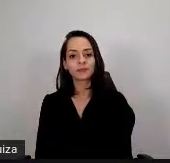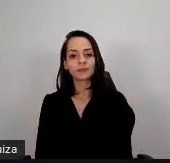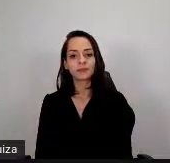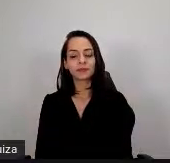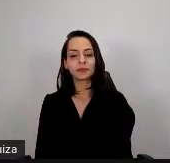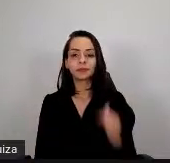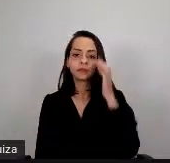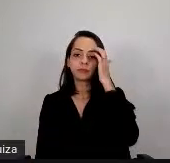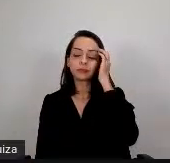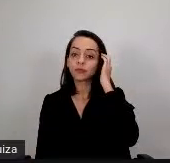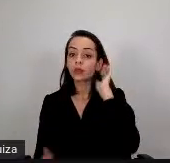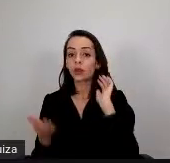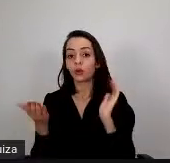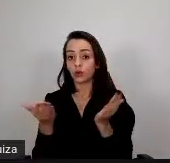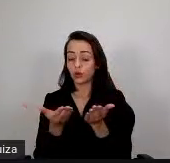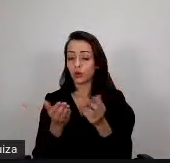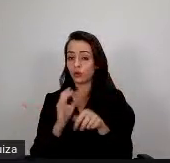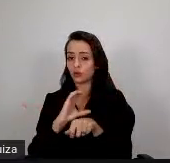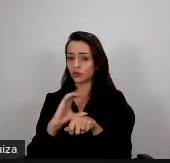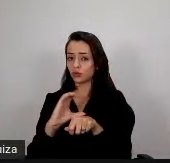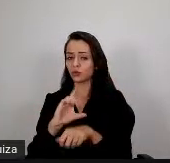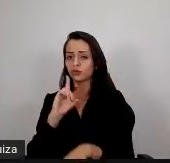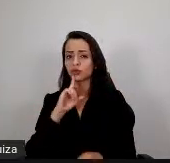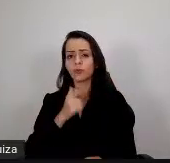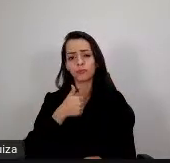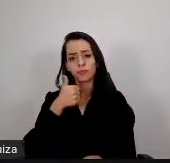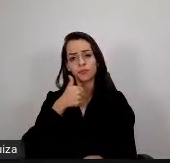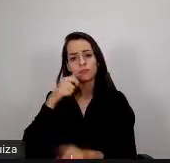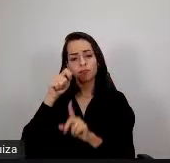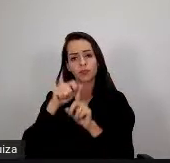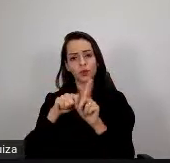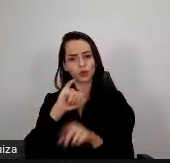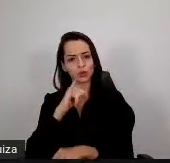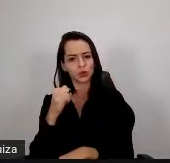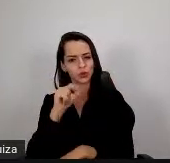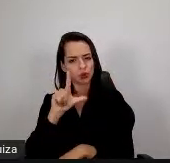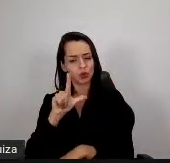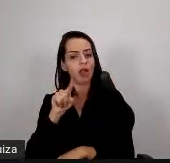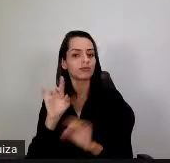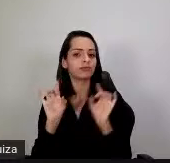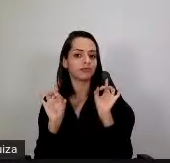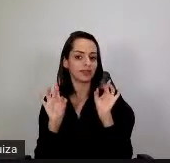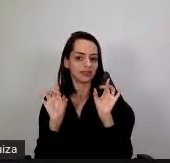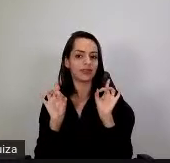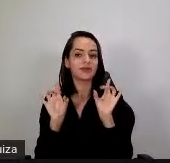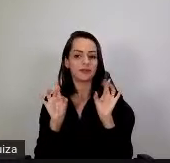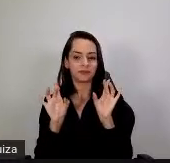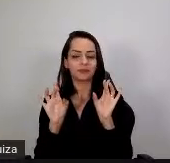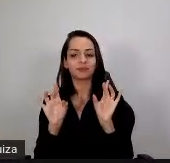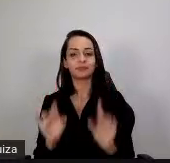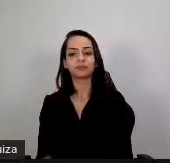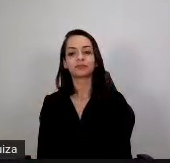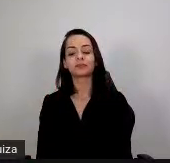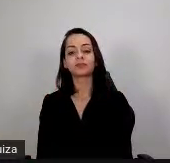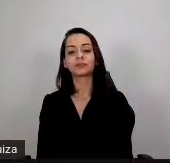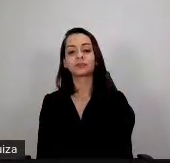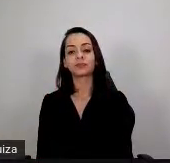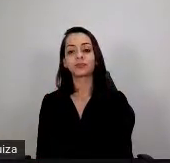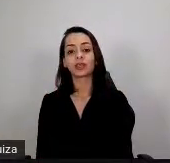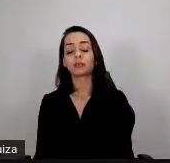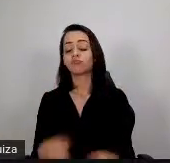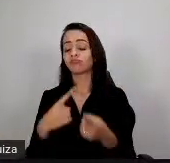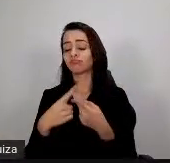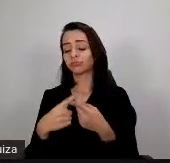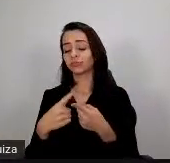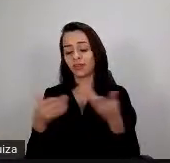1º de julho, ele é bastante significativo, né? No momento em que estamos, né, o país está, a